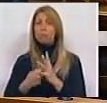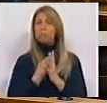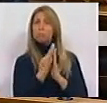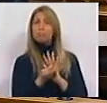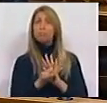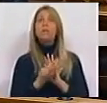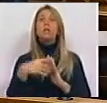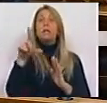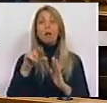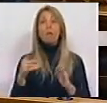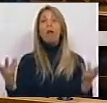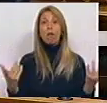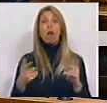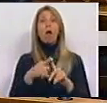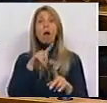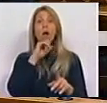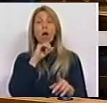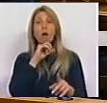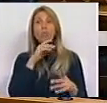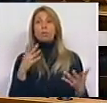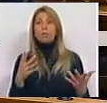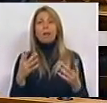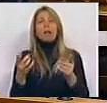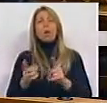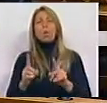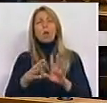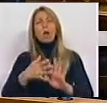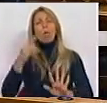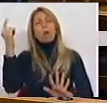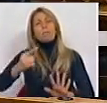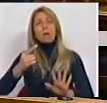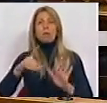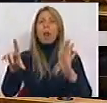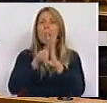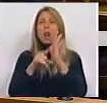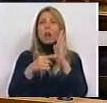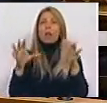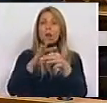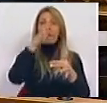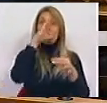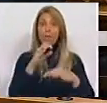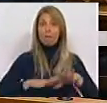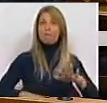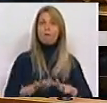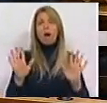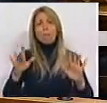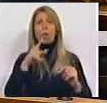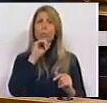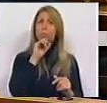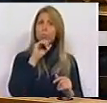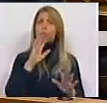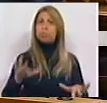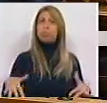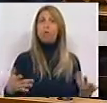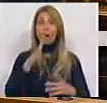nomeadamente também a habilitação, não sendo isto um imperativo legal para que o Governo assim o faça, mas sendo uma hipótese que,